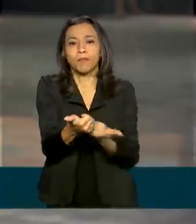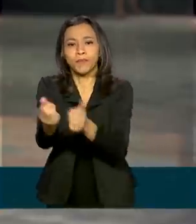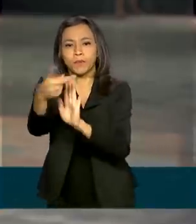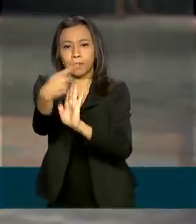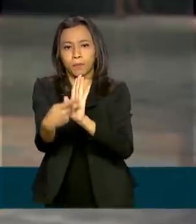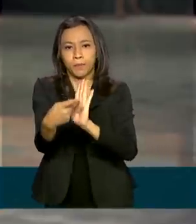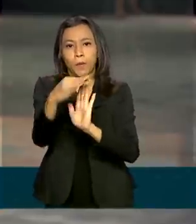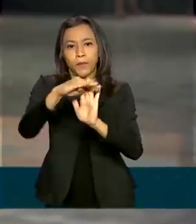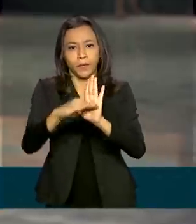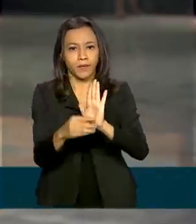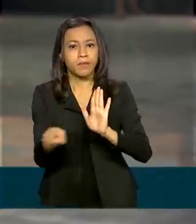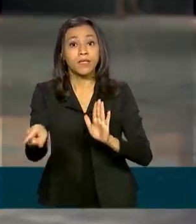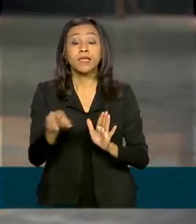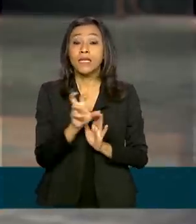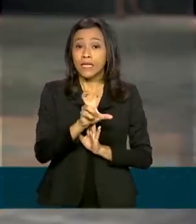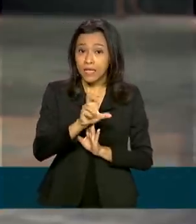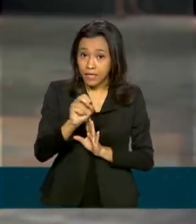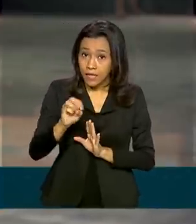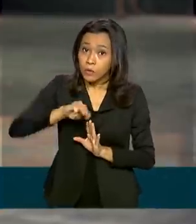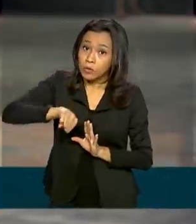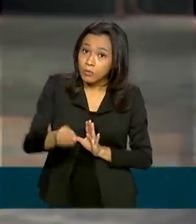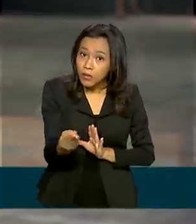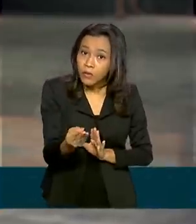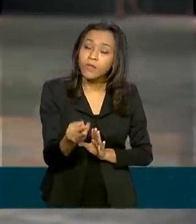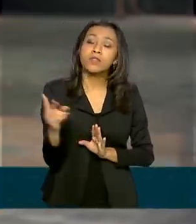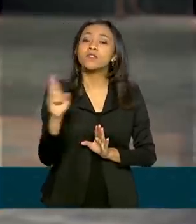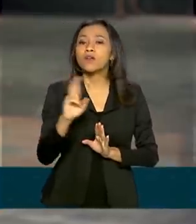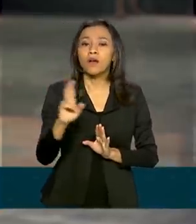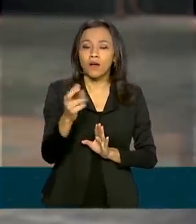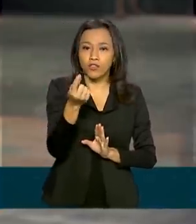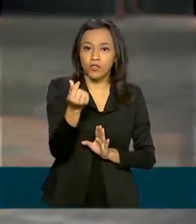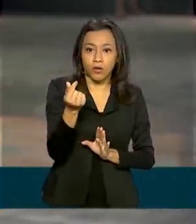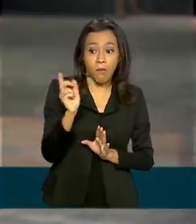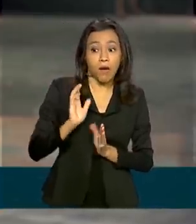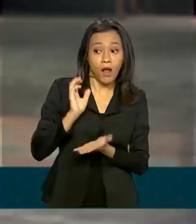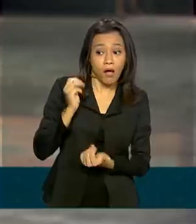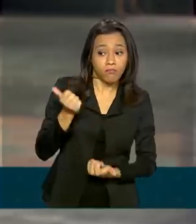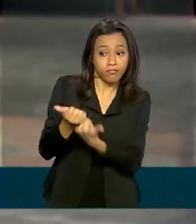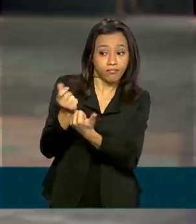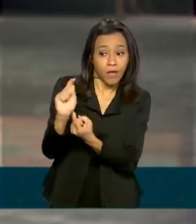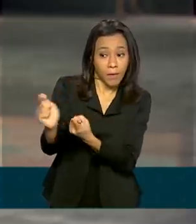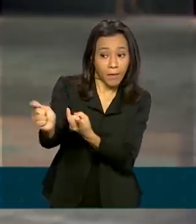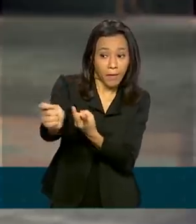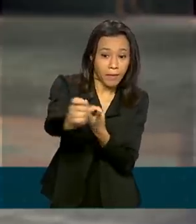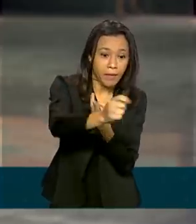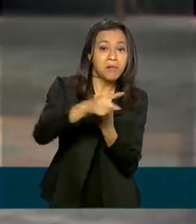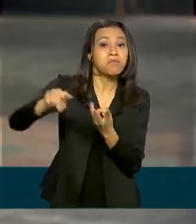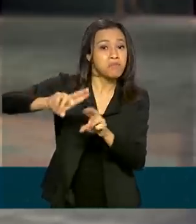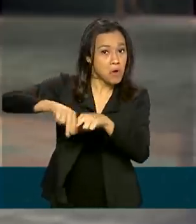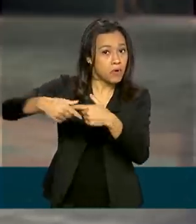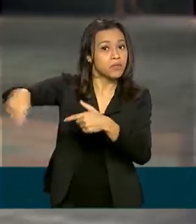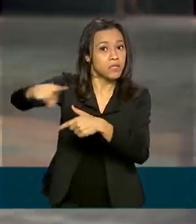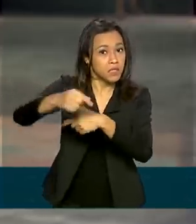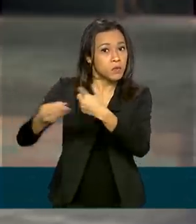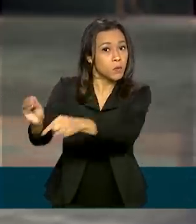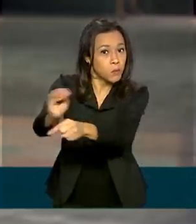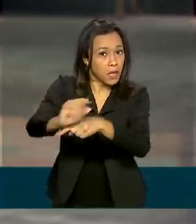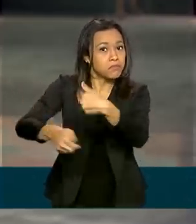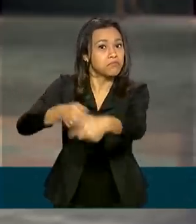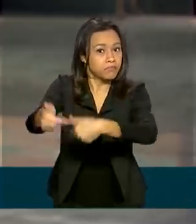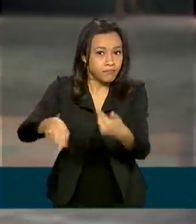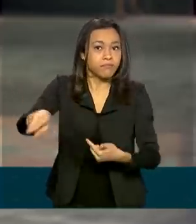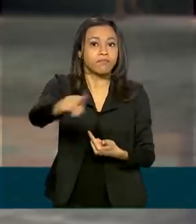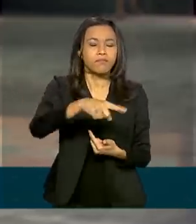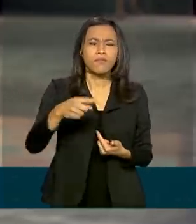500 milhões de reais do Fundo Verde do Clima para pagar pelos serviços ambientais. O projeto piloto